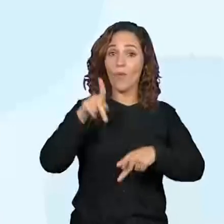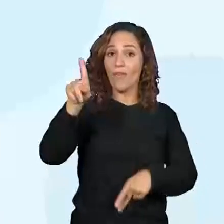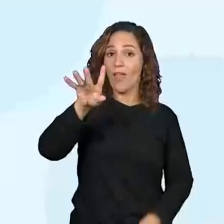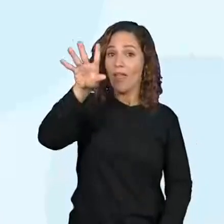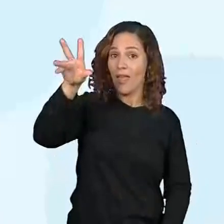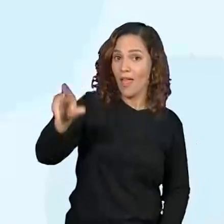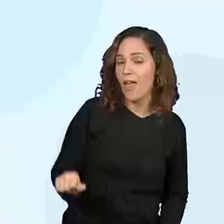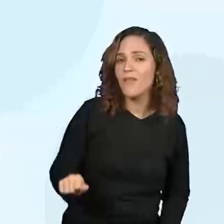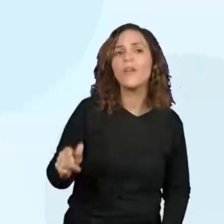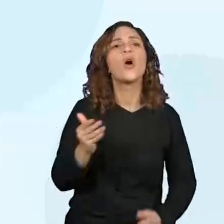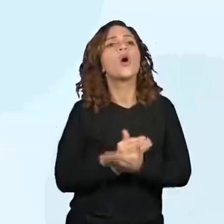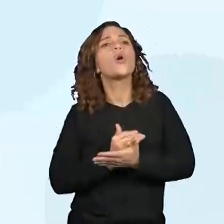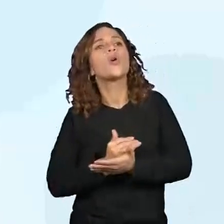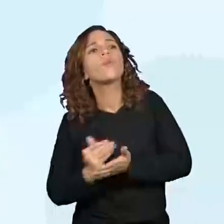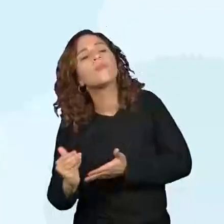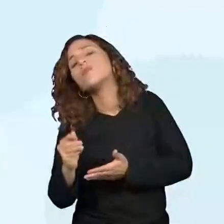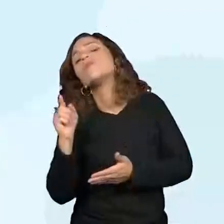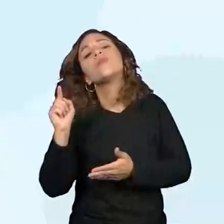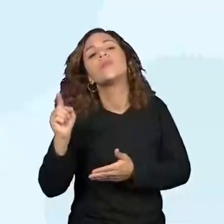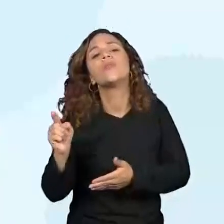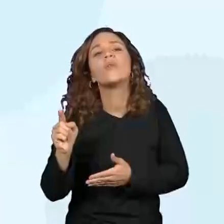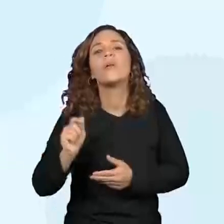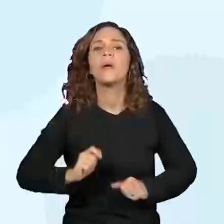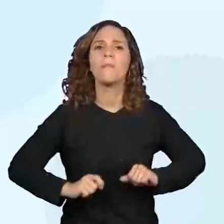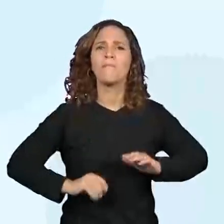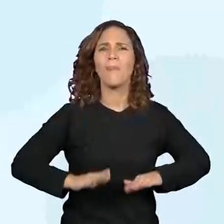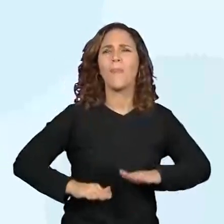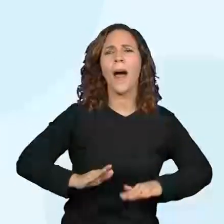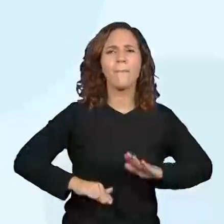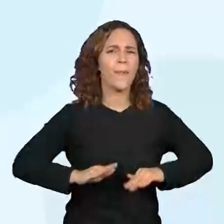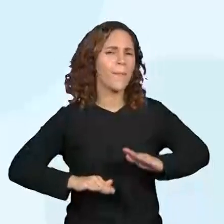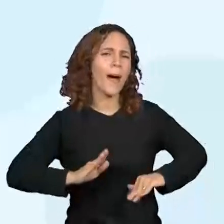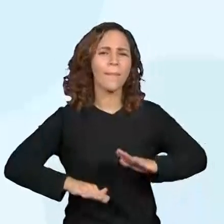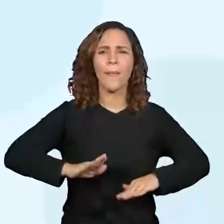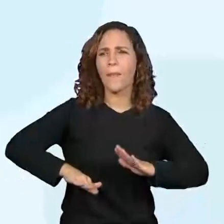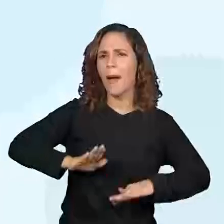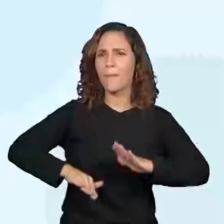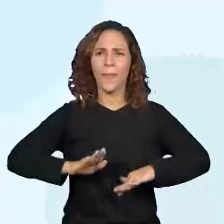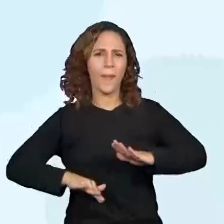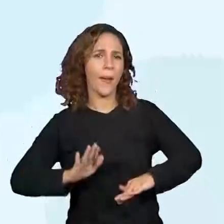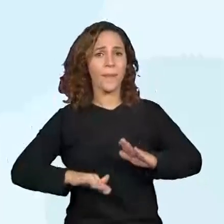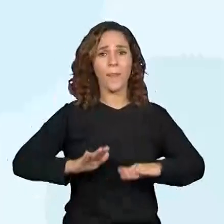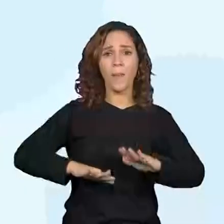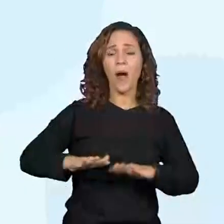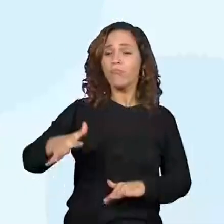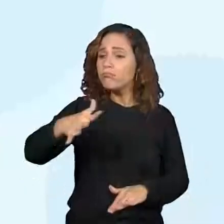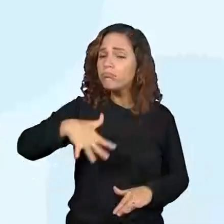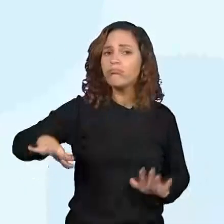África, começaram a trocar mais e mais o tambor, o tamborzinho. Todos ouviram os primeiros